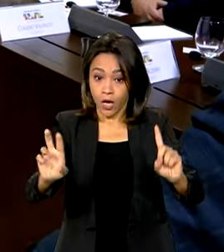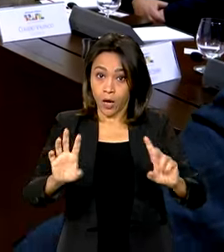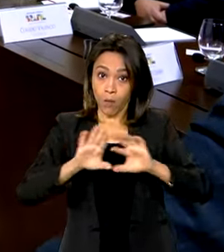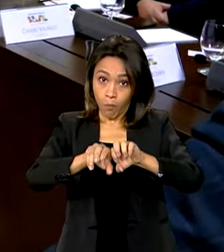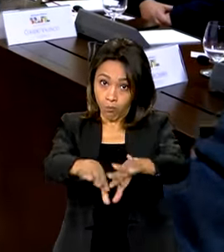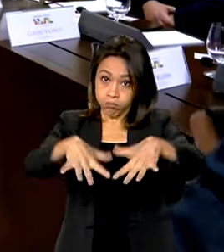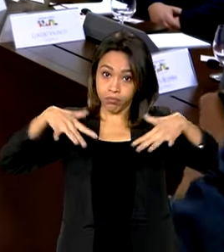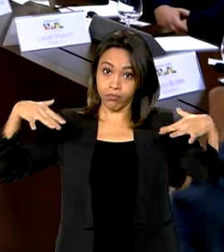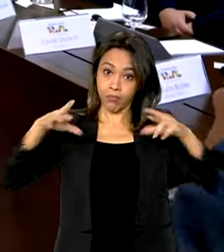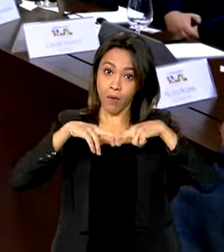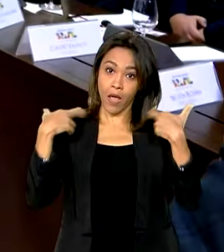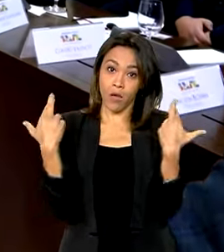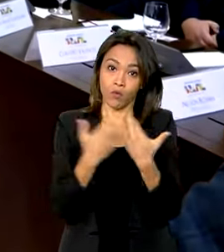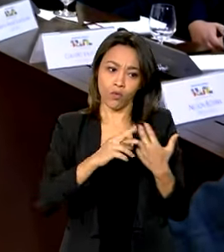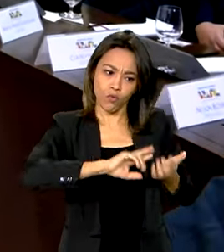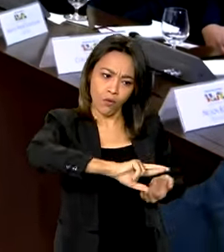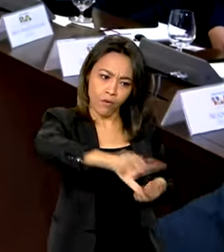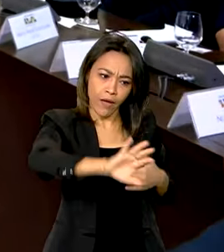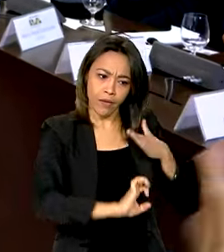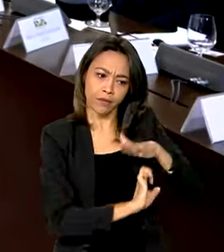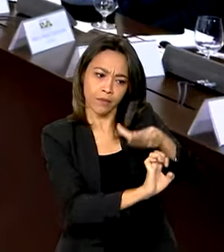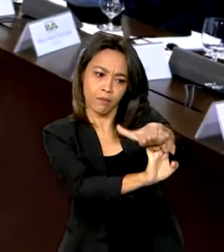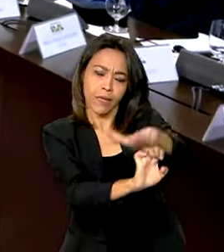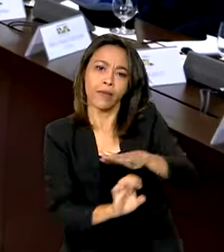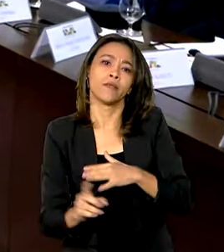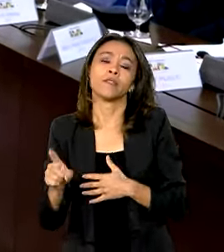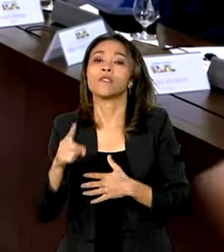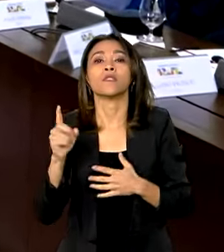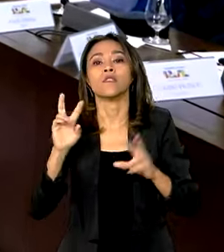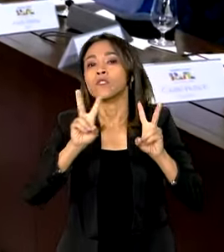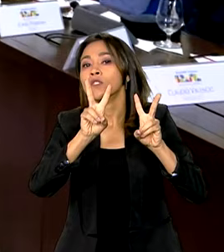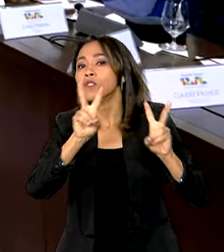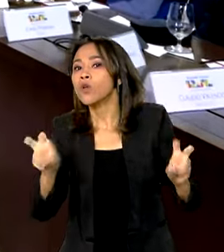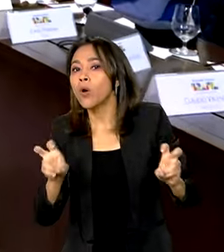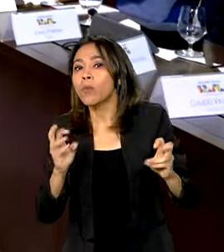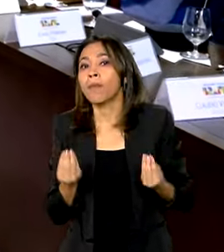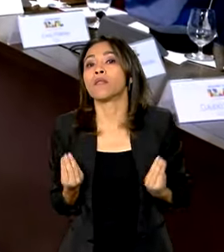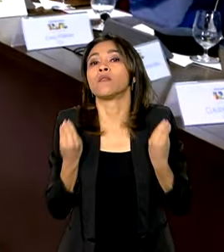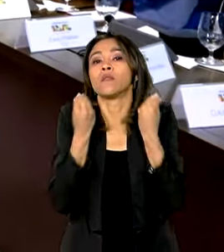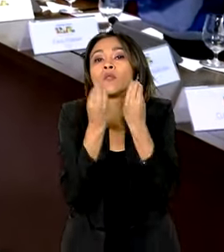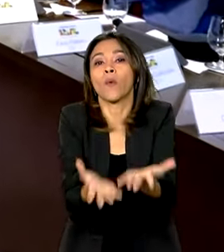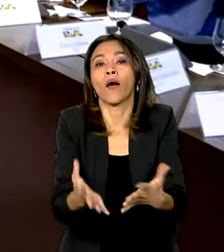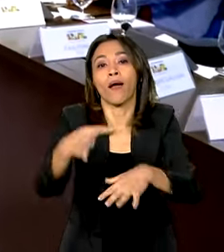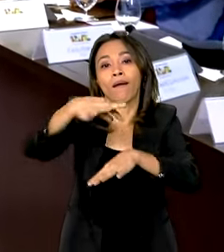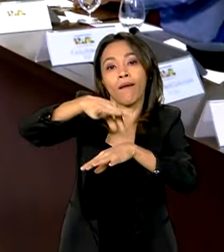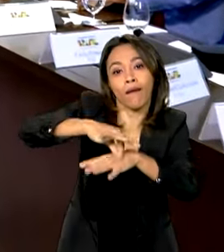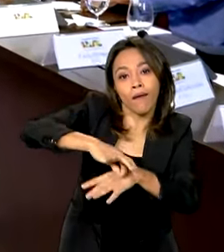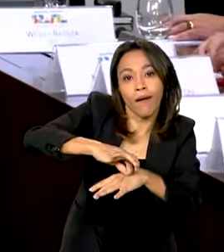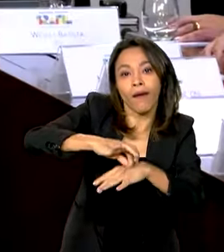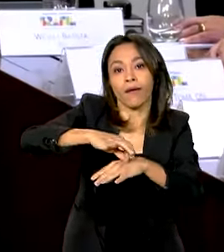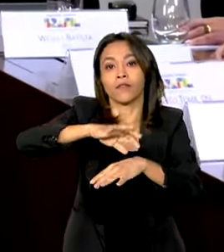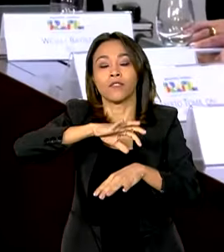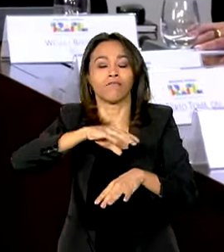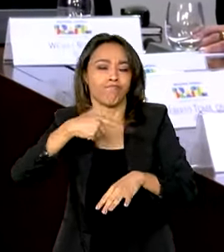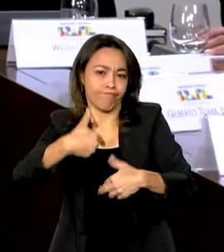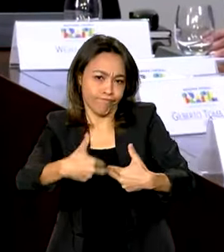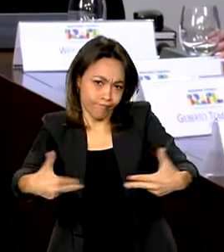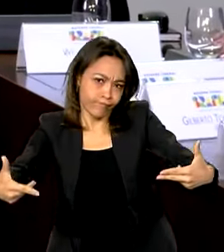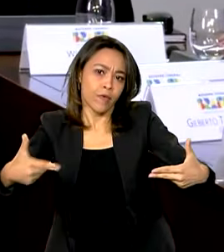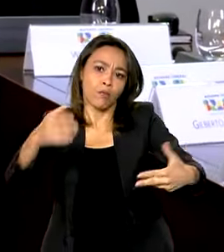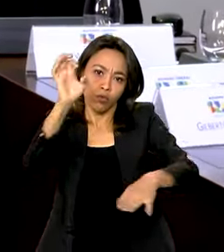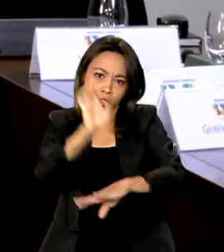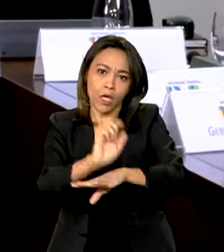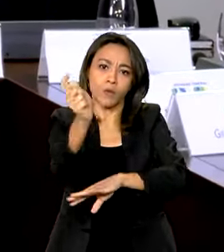do setor de carnes e de frigoríficos para falar de doações de proteína animal para o Rio Grande do Sul. A ideia é